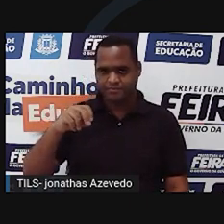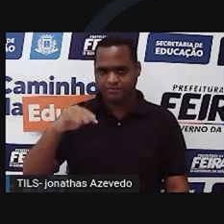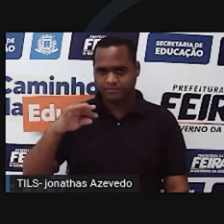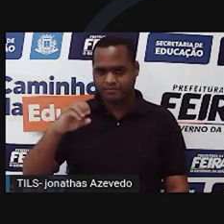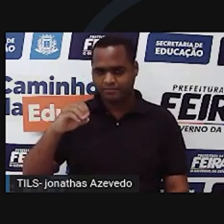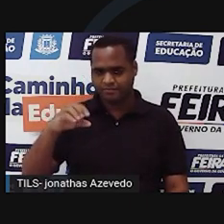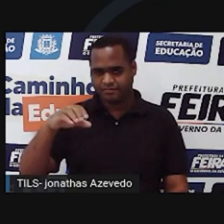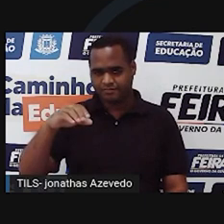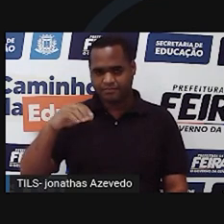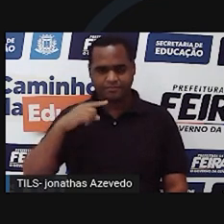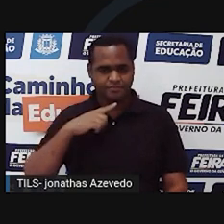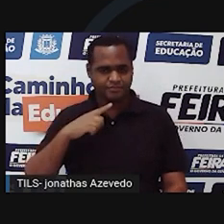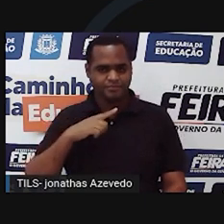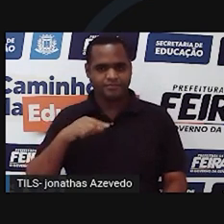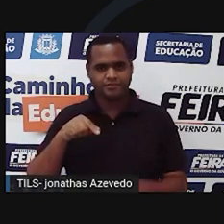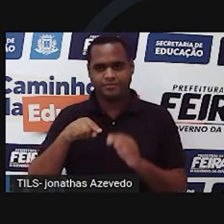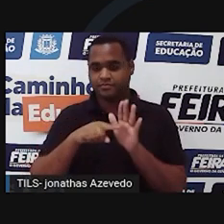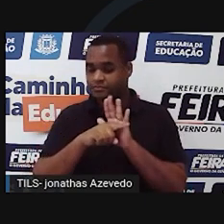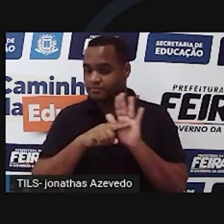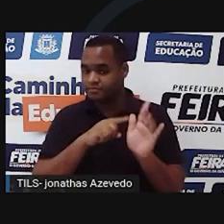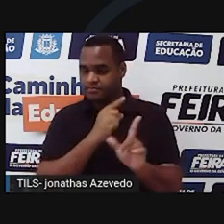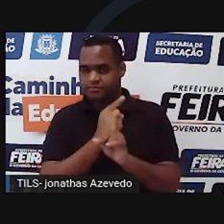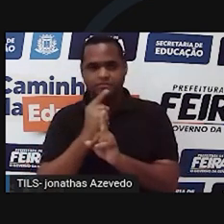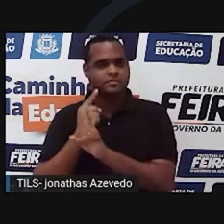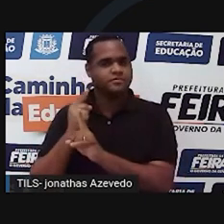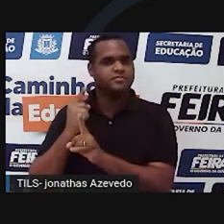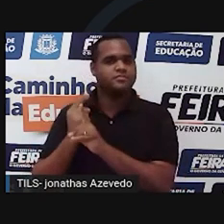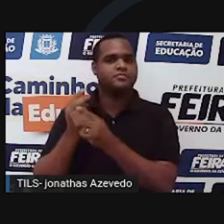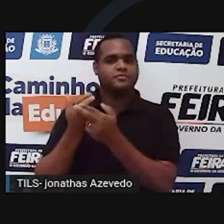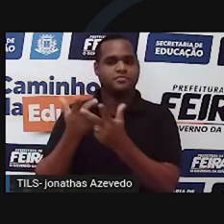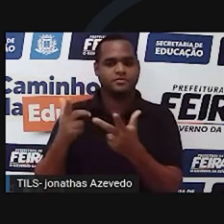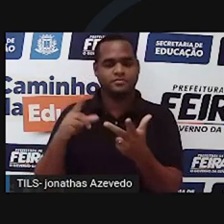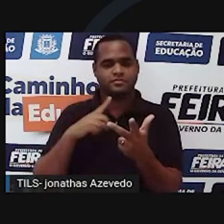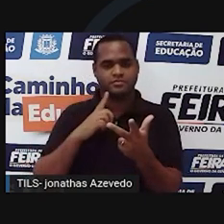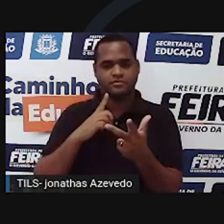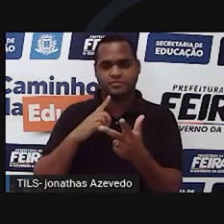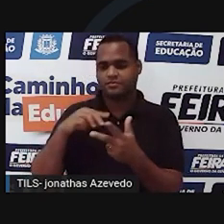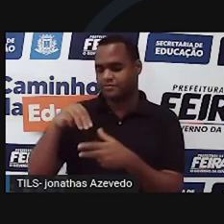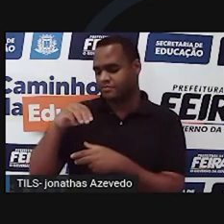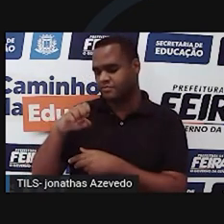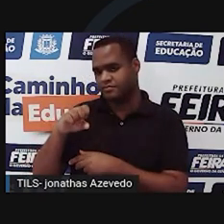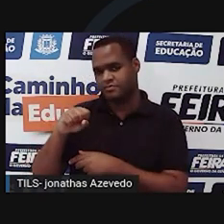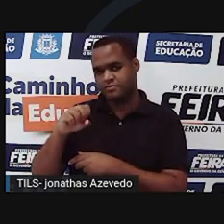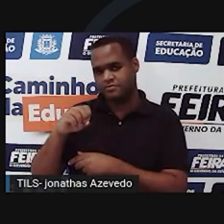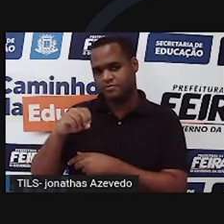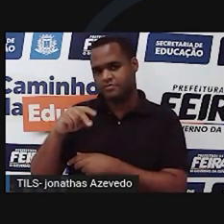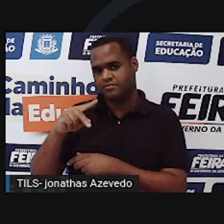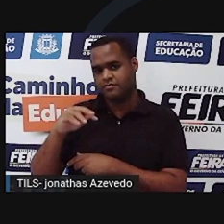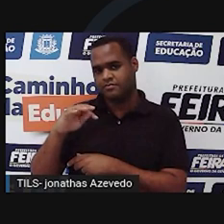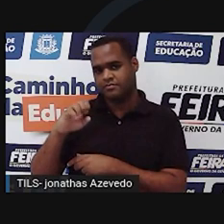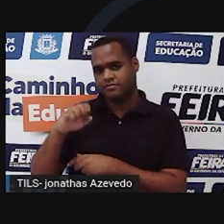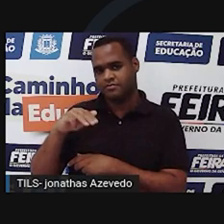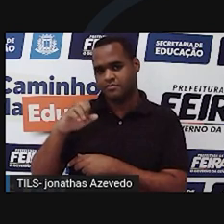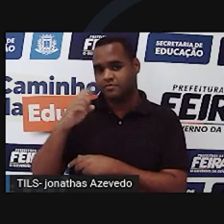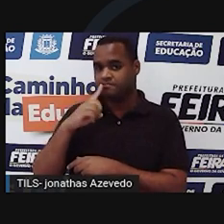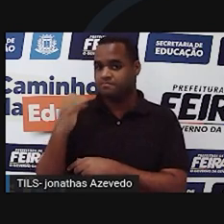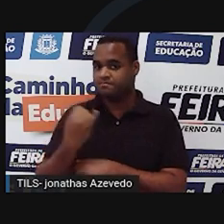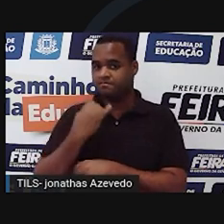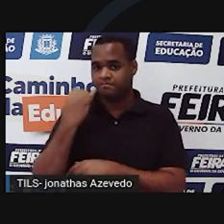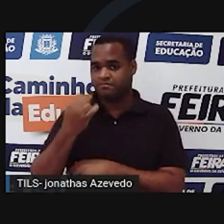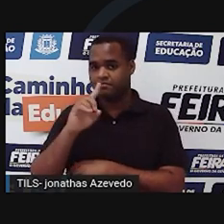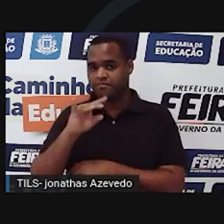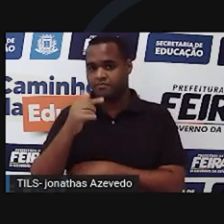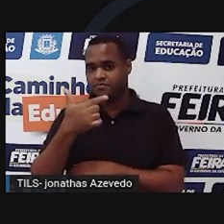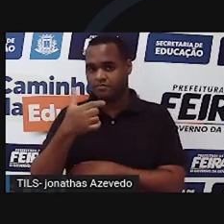importância dos estudos, já da astronomia nessa região da Mesopotâmia, num vídeo sobre a importância do dia 29 de